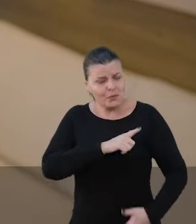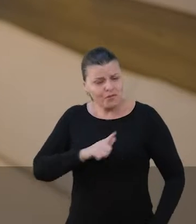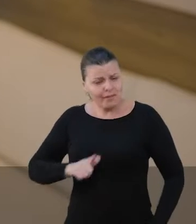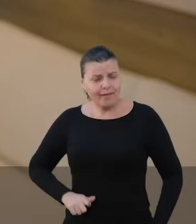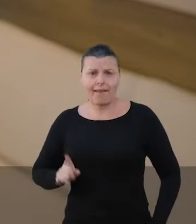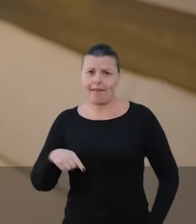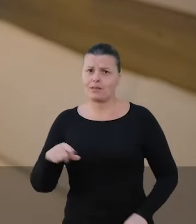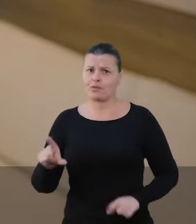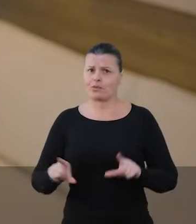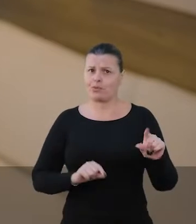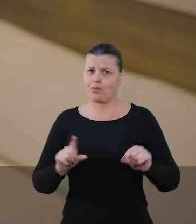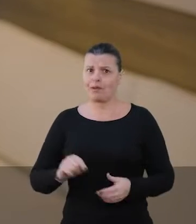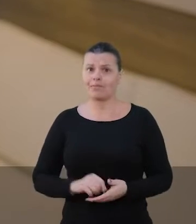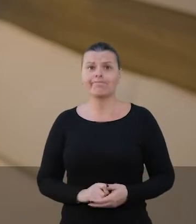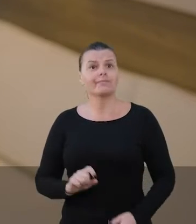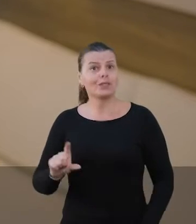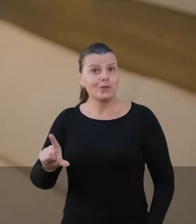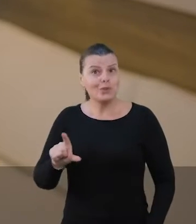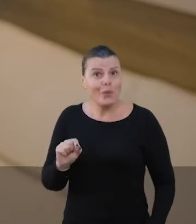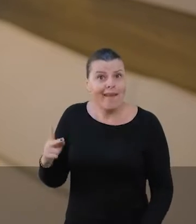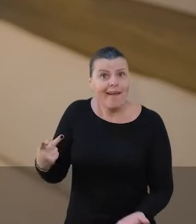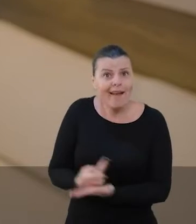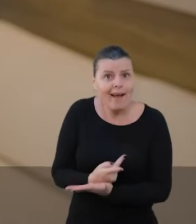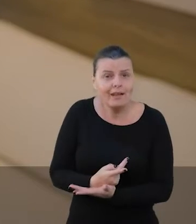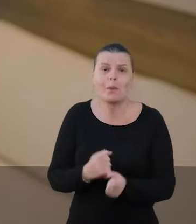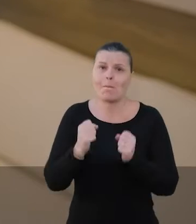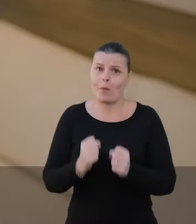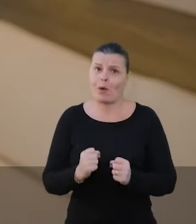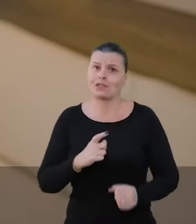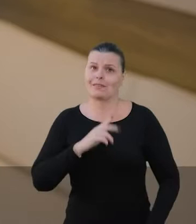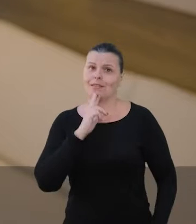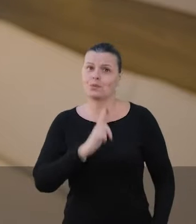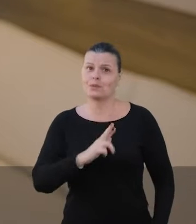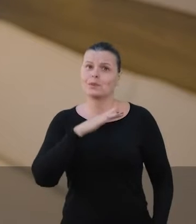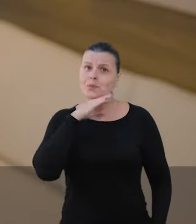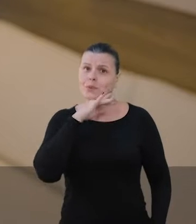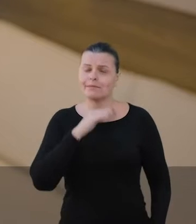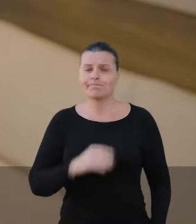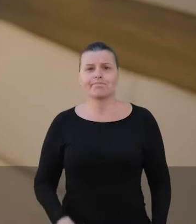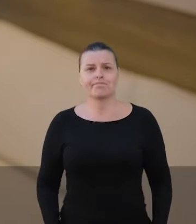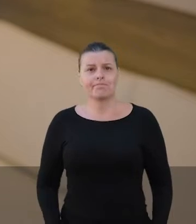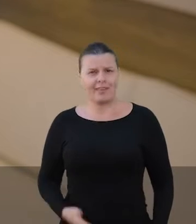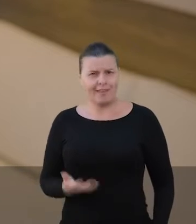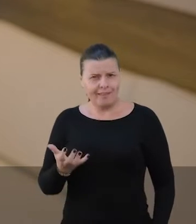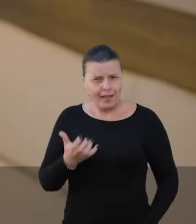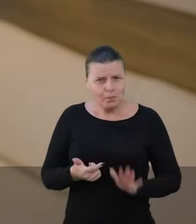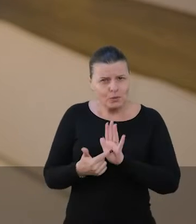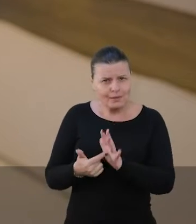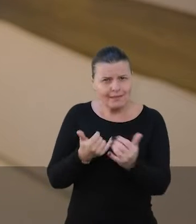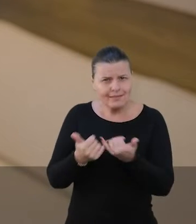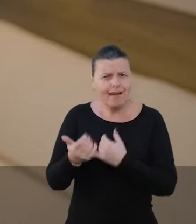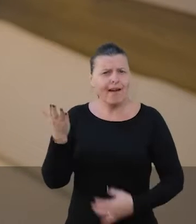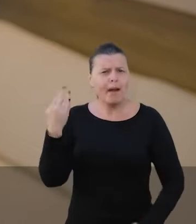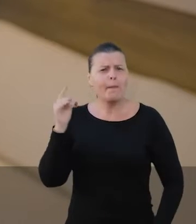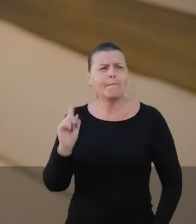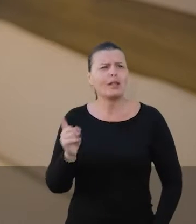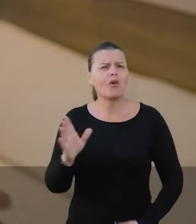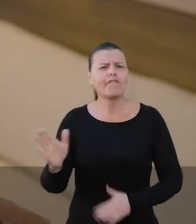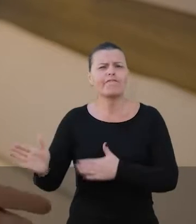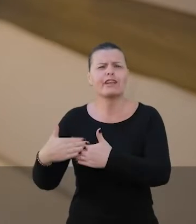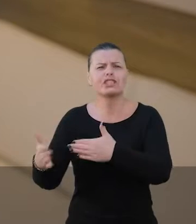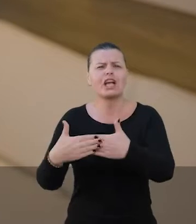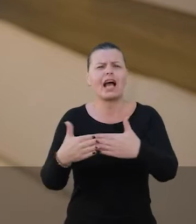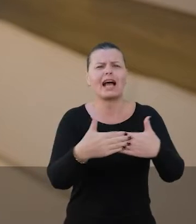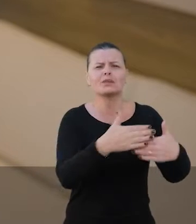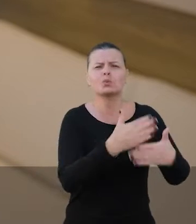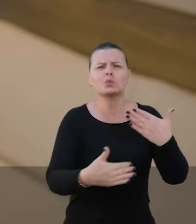governar é fazer escolhas. E escolhas erradas levam a resultados ruins. Quer um exemplo? O Fecha Tudo, que